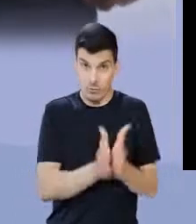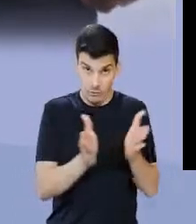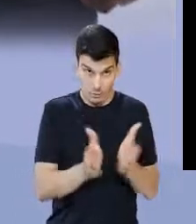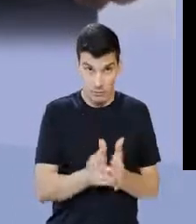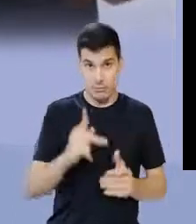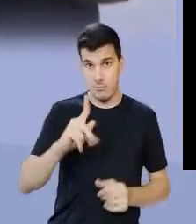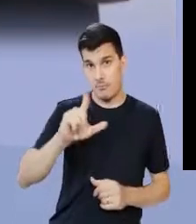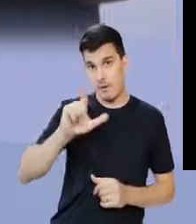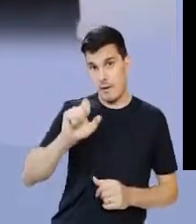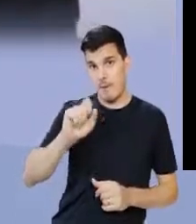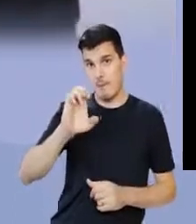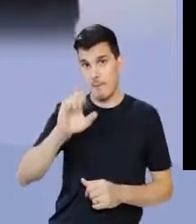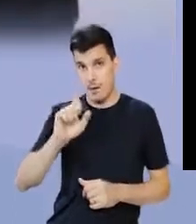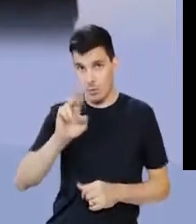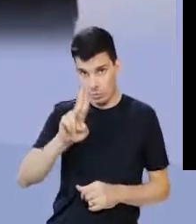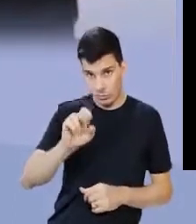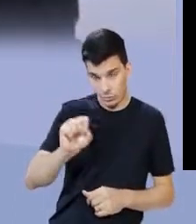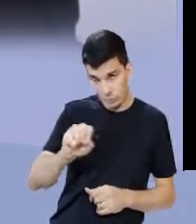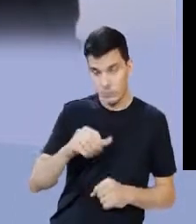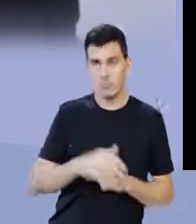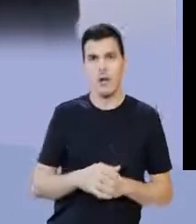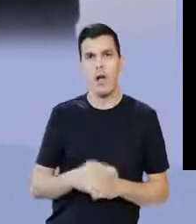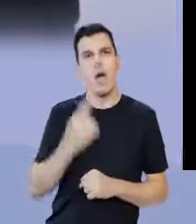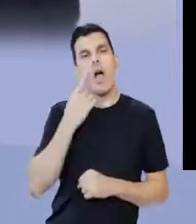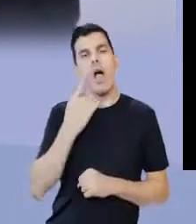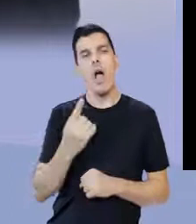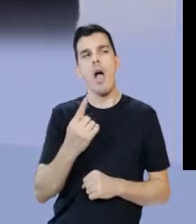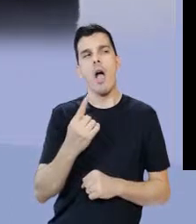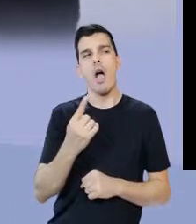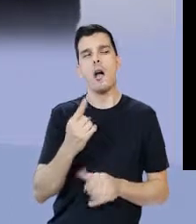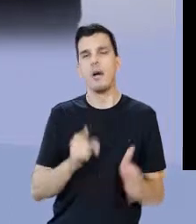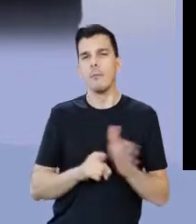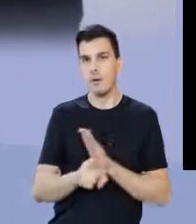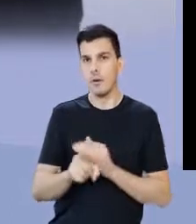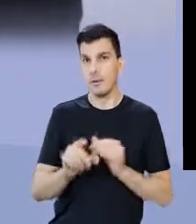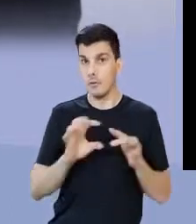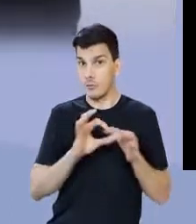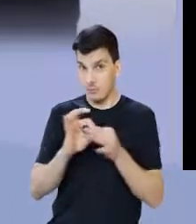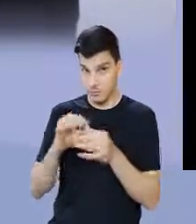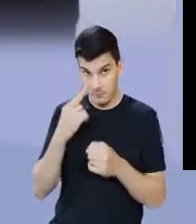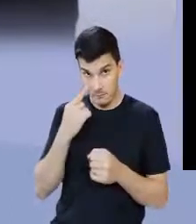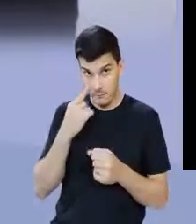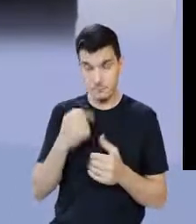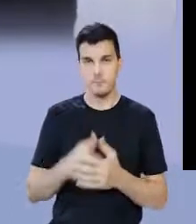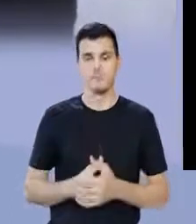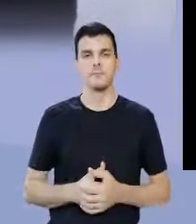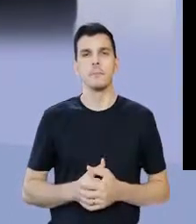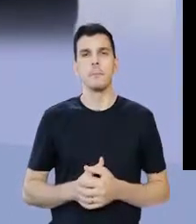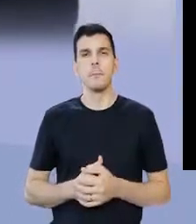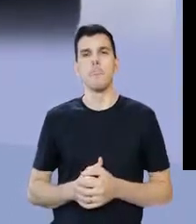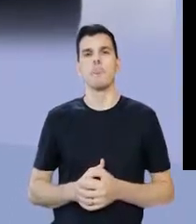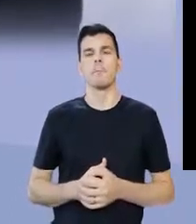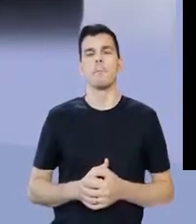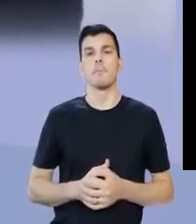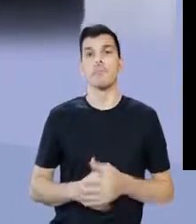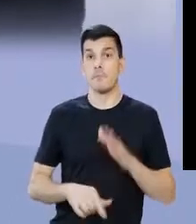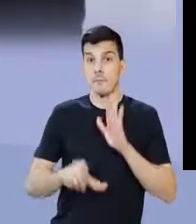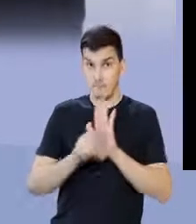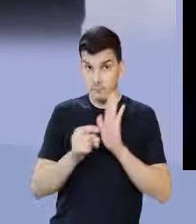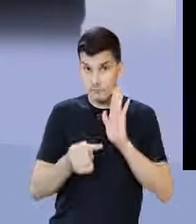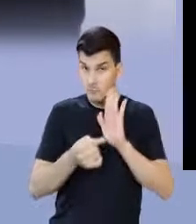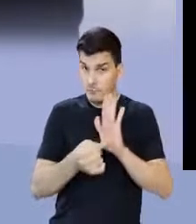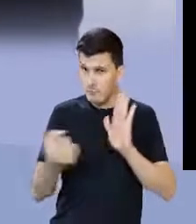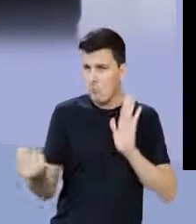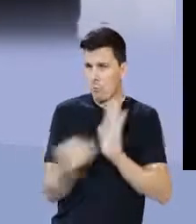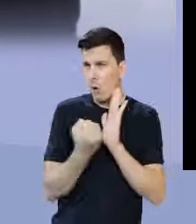os plebeus, então, além das duas etapas, então, a pergunta, é a seguinte, acompanha comigo, vamos de novo, a pergunta, a